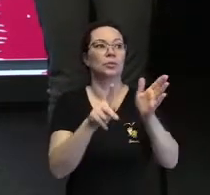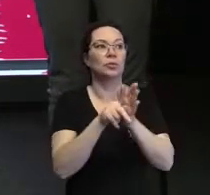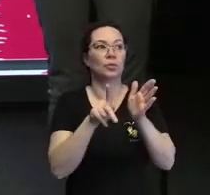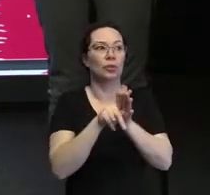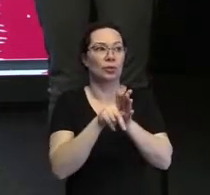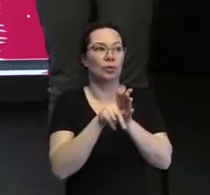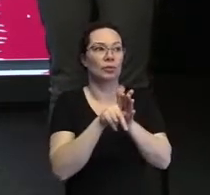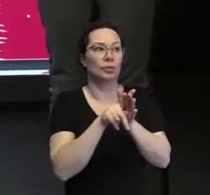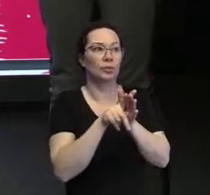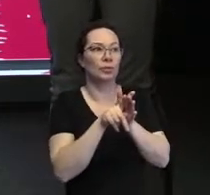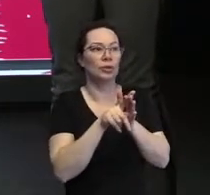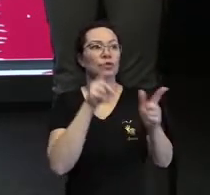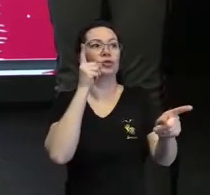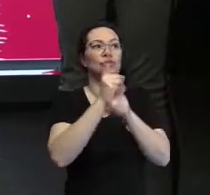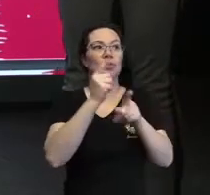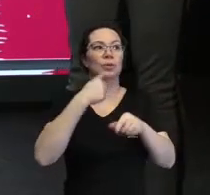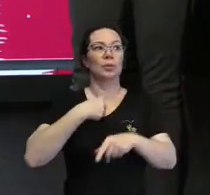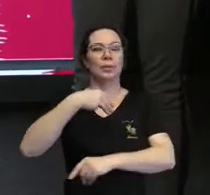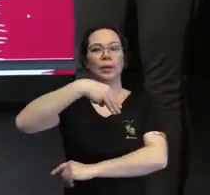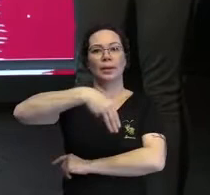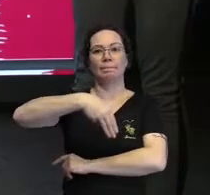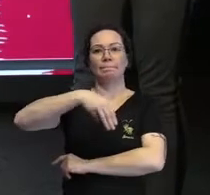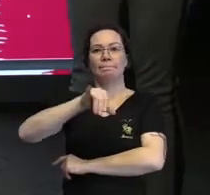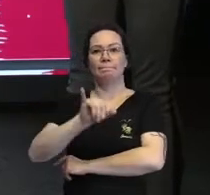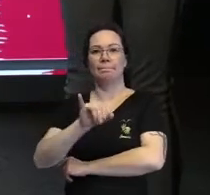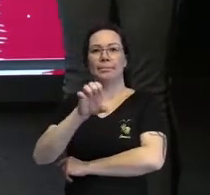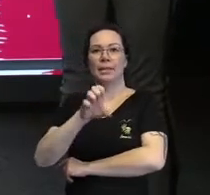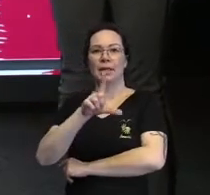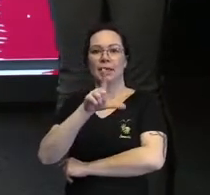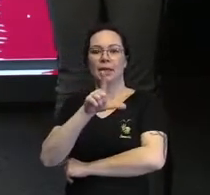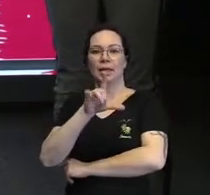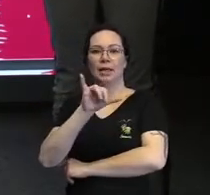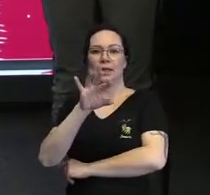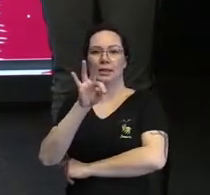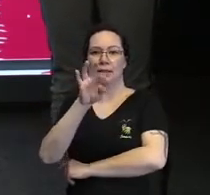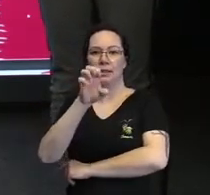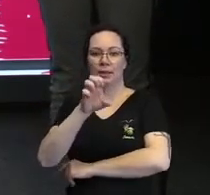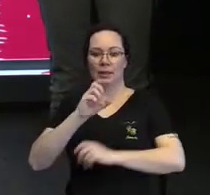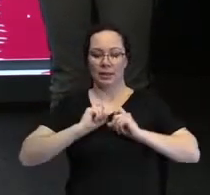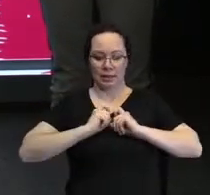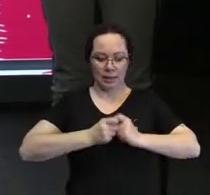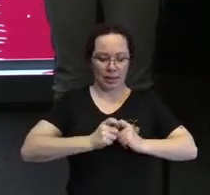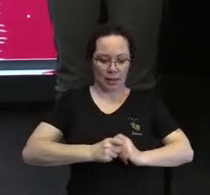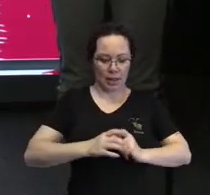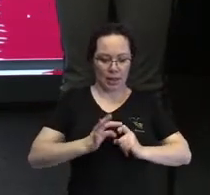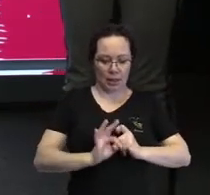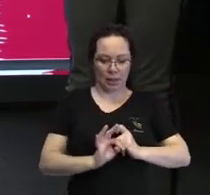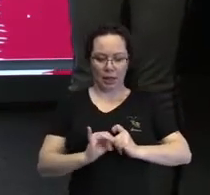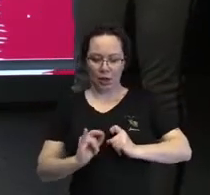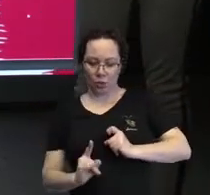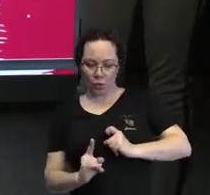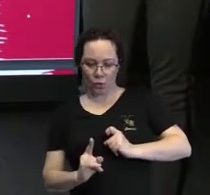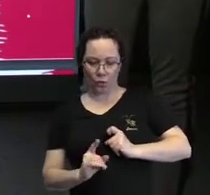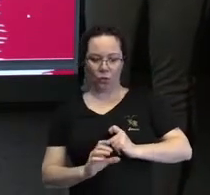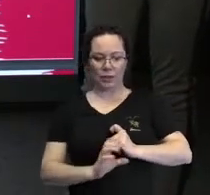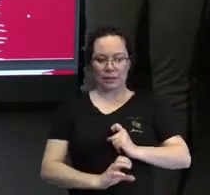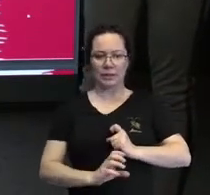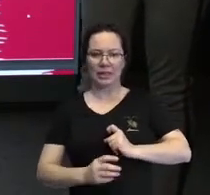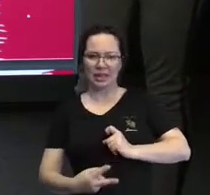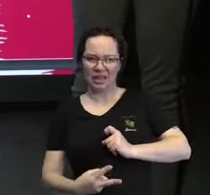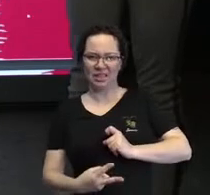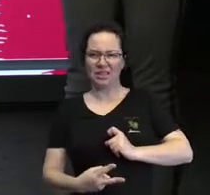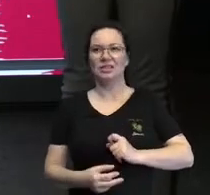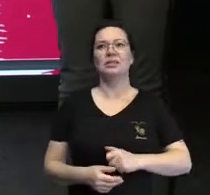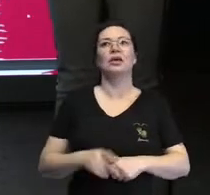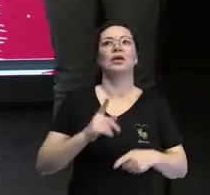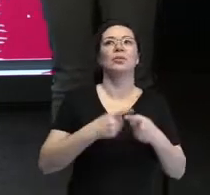diagnosticou a mielite entre a T1 e a C3, né? Na medula espinhal, o que é a mielite?